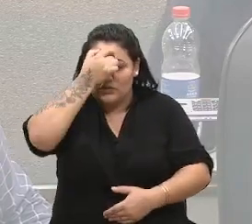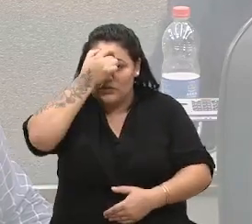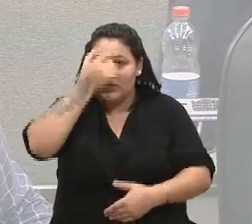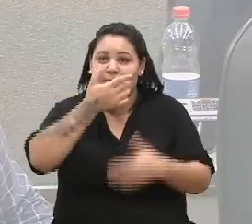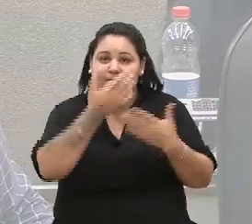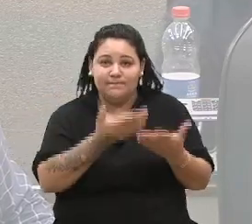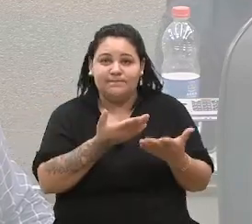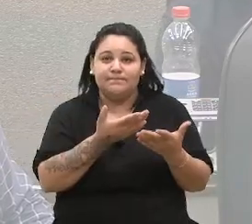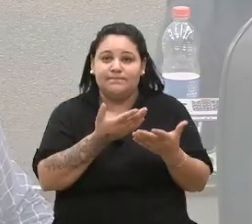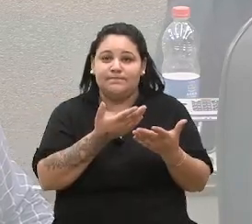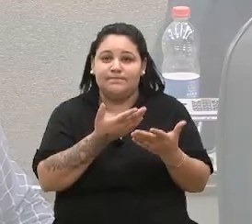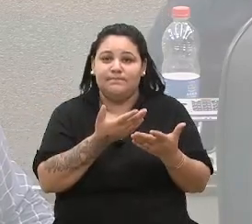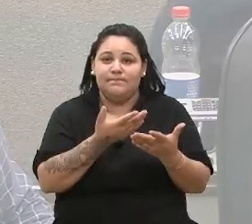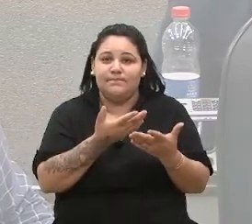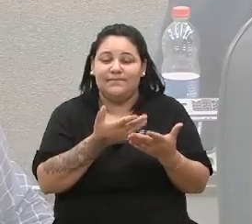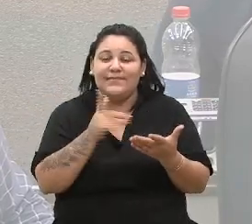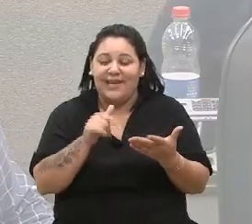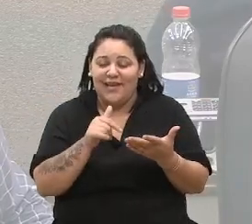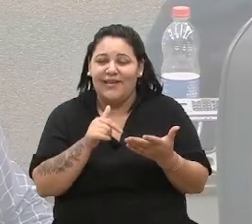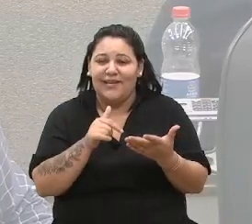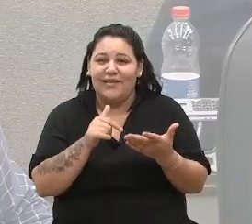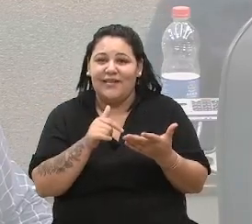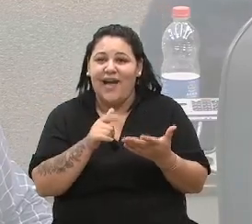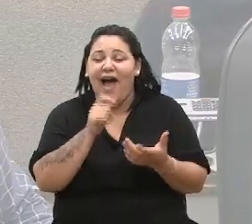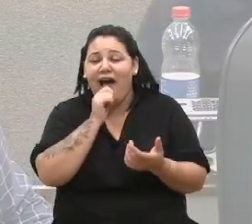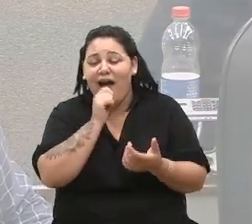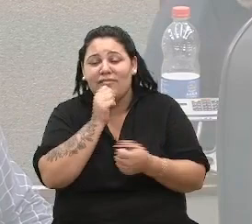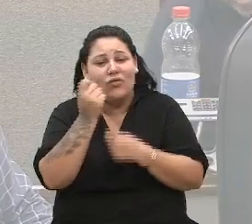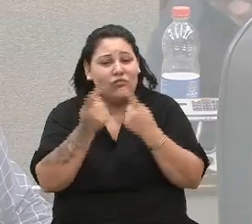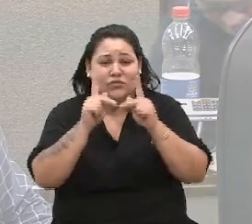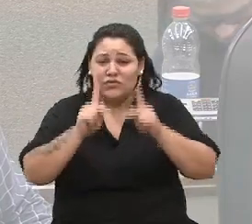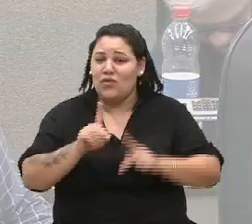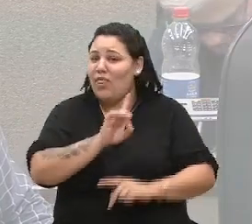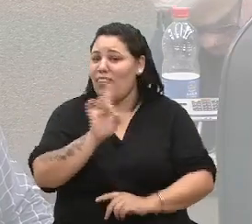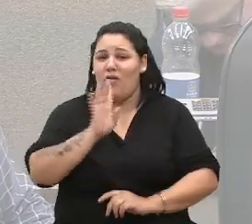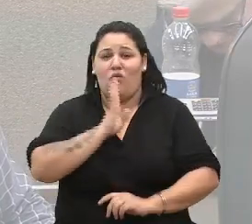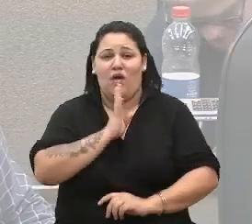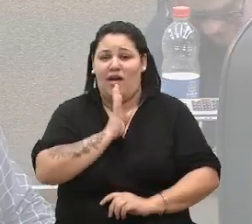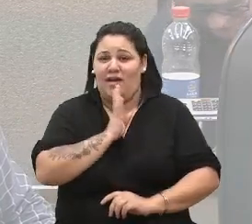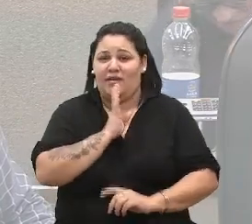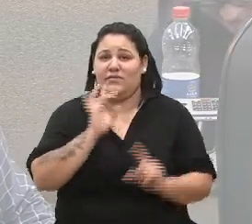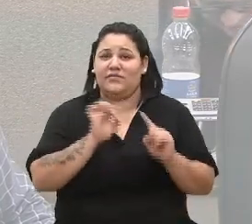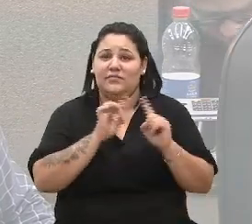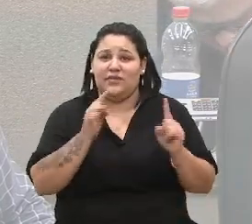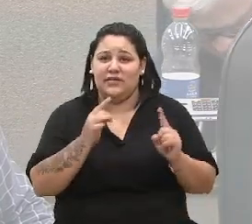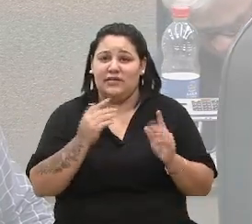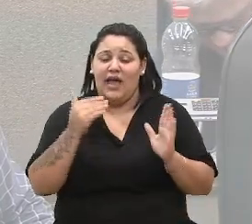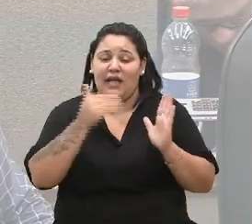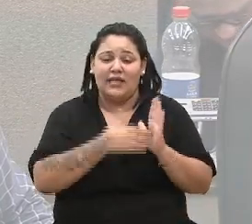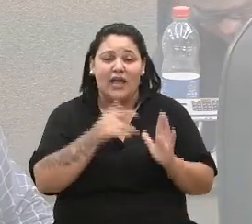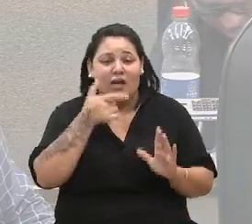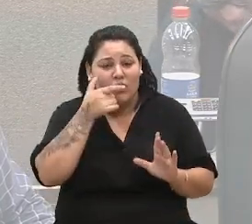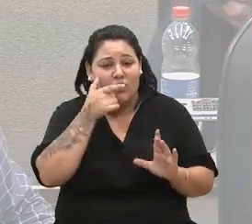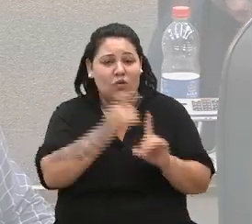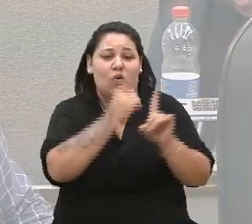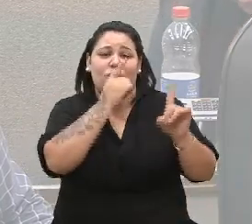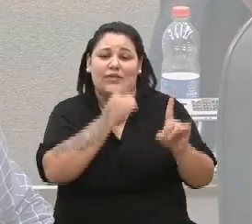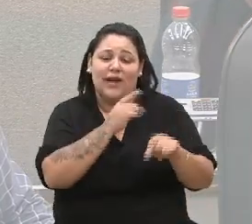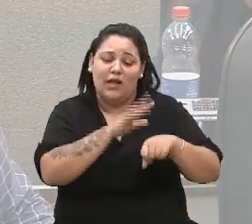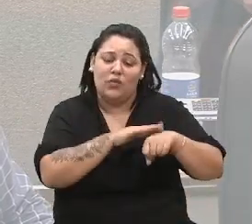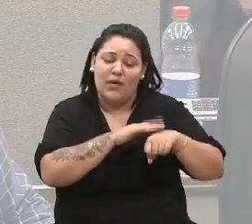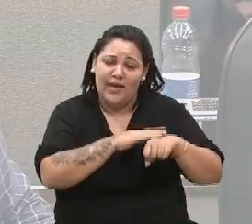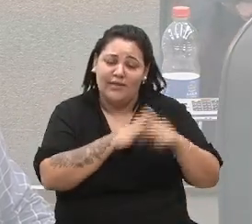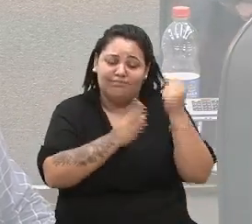uma situação que muitas vezes ainda é desconhecida do público geral, então, até conseguir um diagnóstico de fibromialgia,